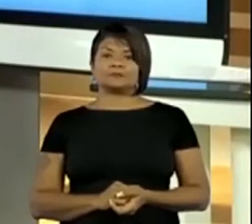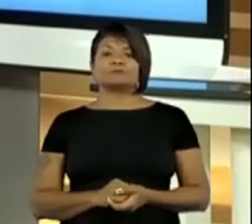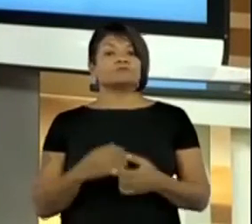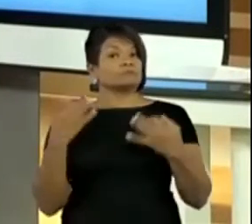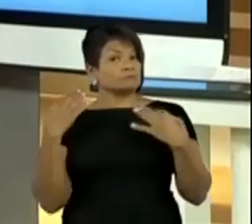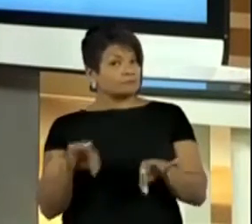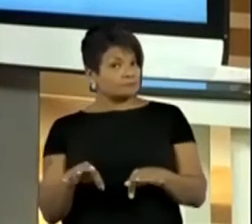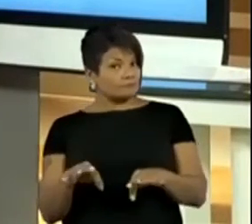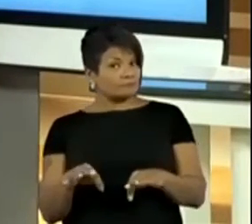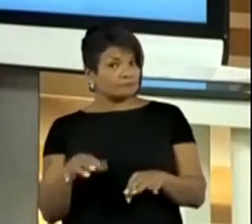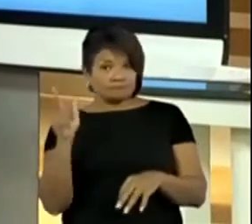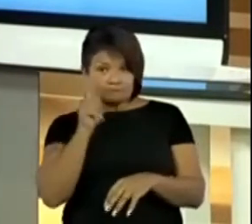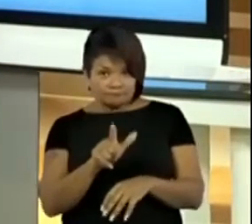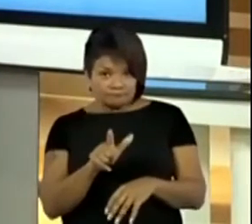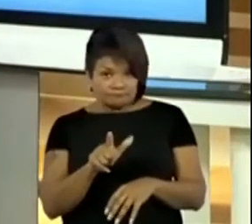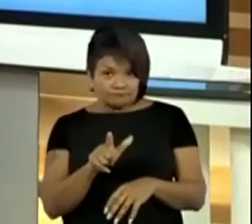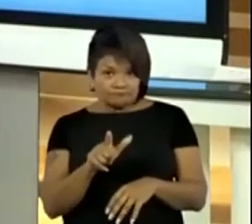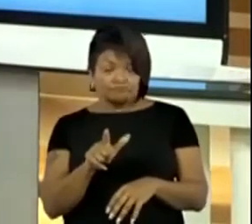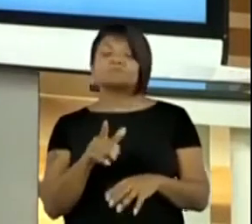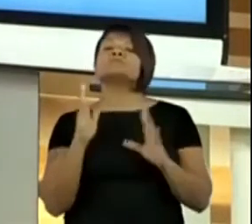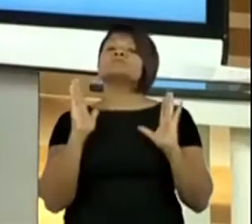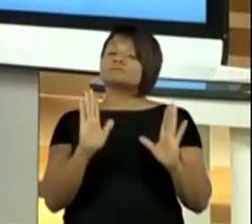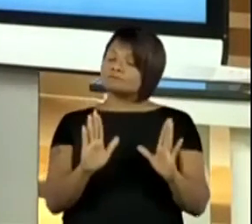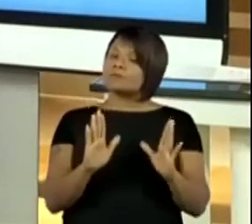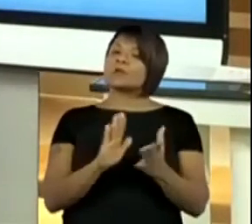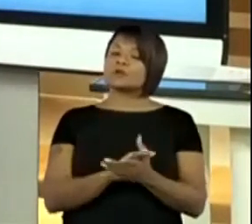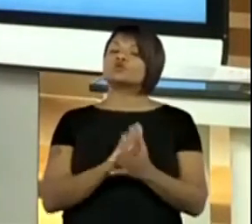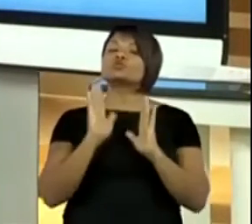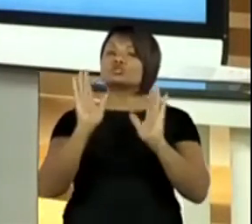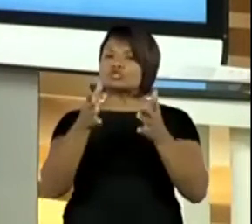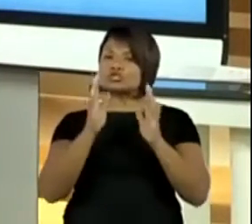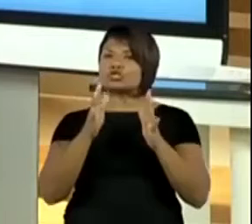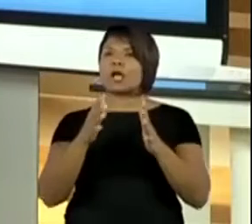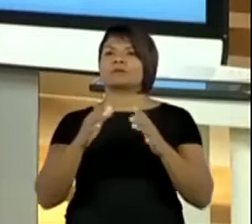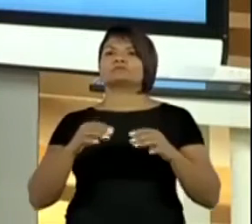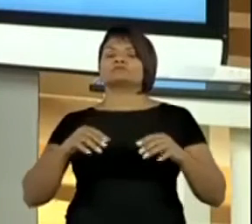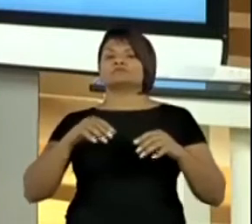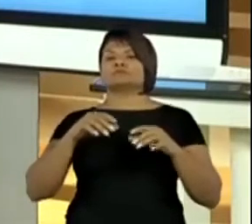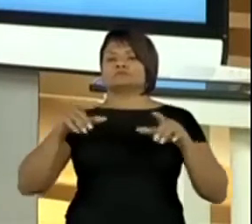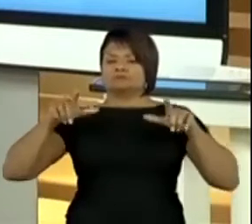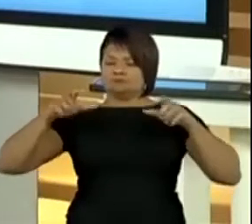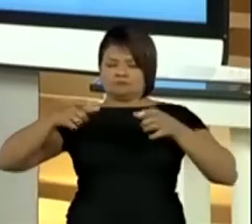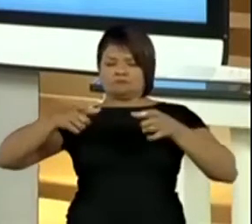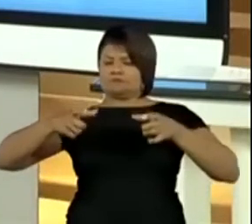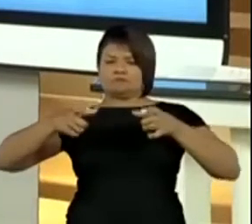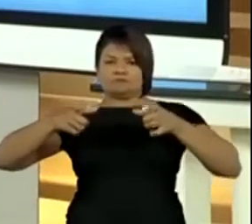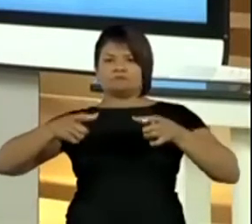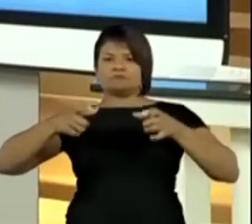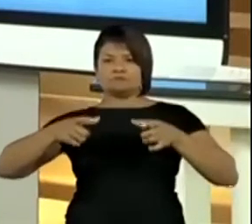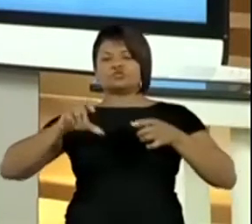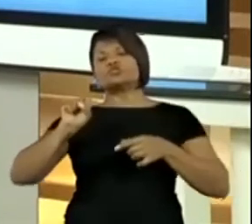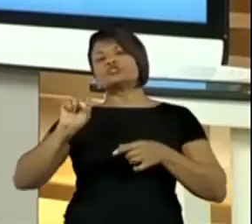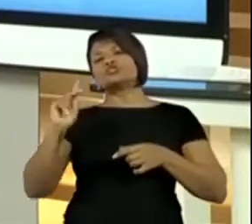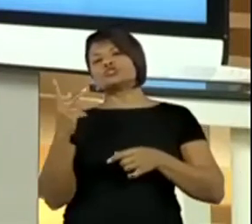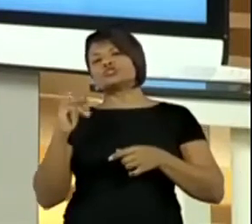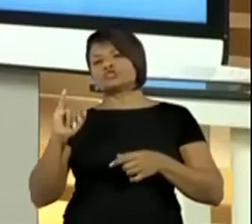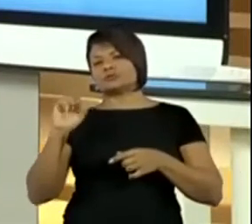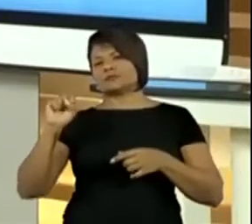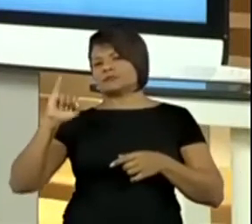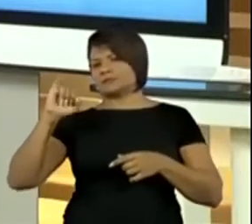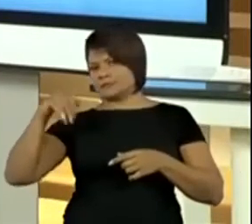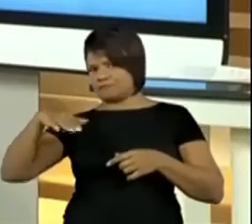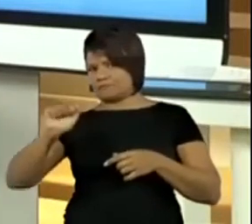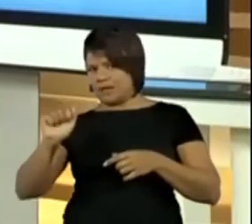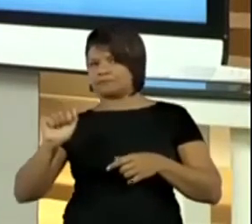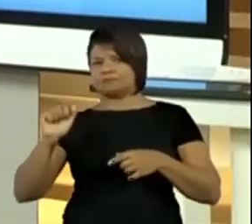Certo? Então, aqui eu já montei o meu tabuleiro do Sishima, tá? O que eu vou